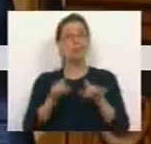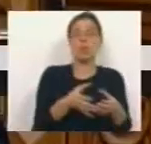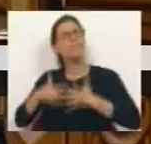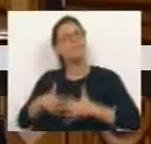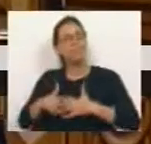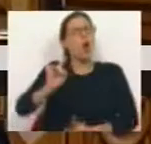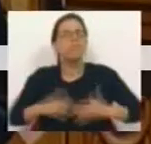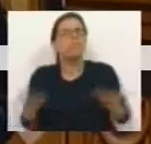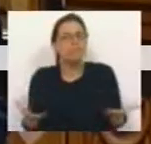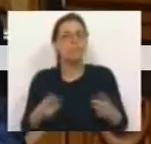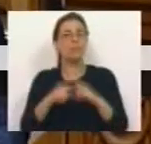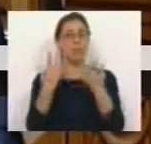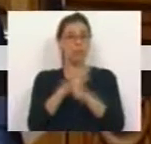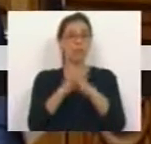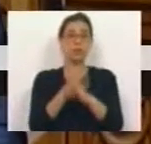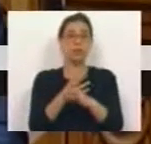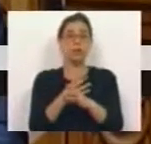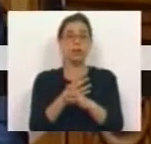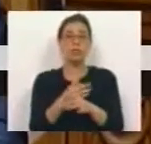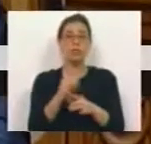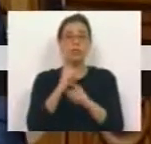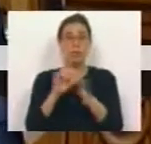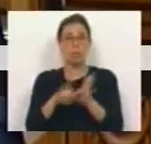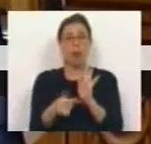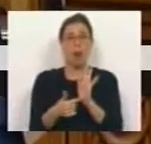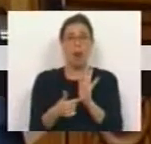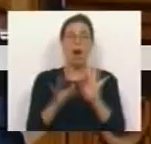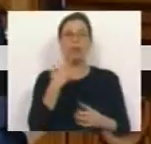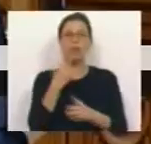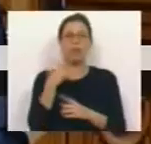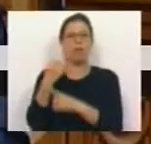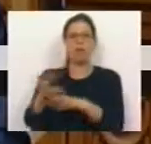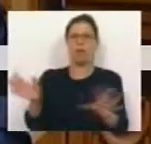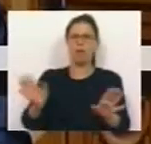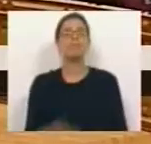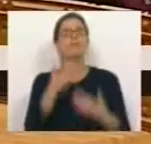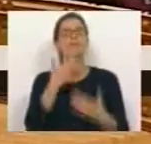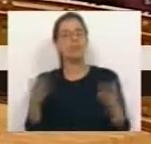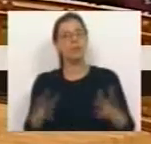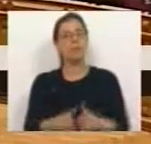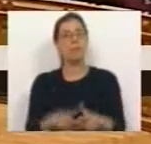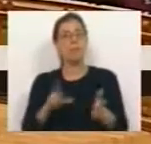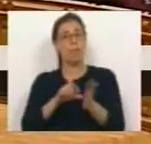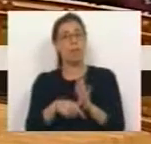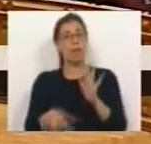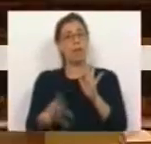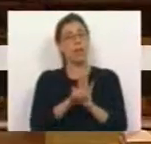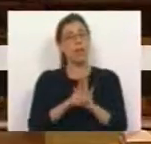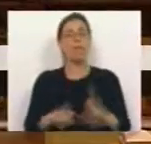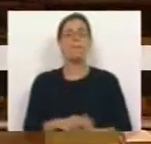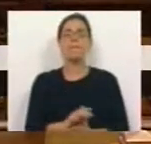sobre a natureza da possibilidade dos centros florestais que estão referidos no projeto. Ainda assim, vamos ver a possibilidade dos centros